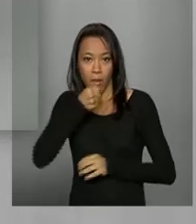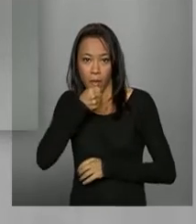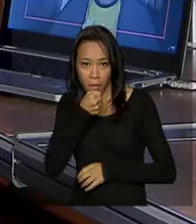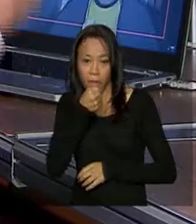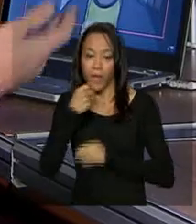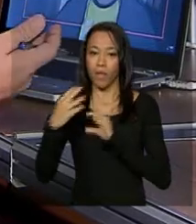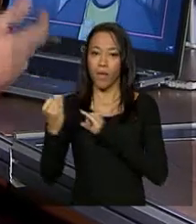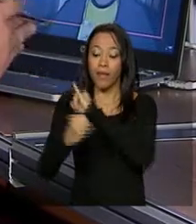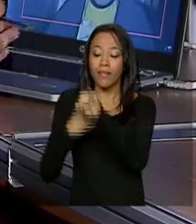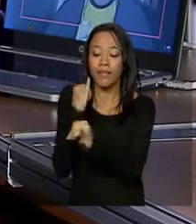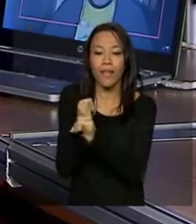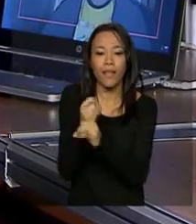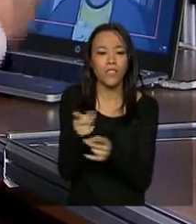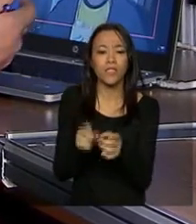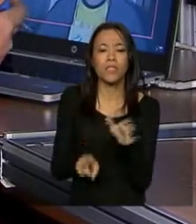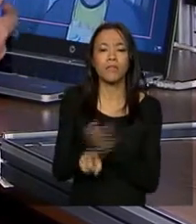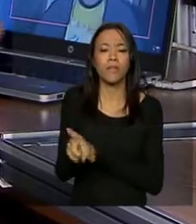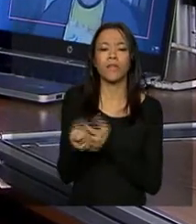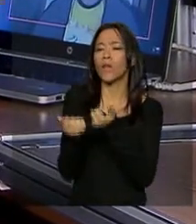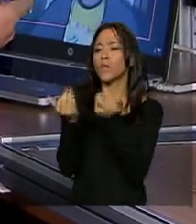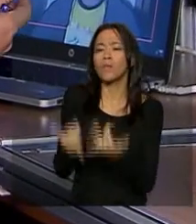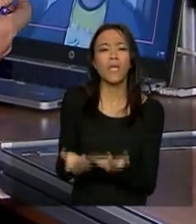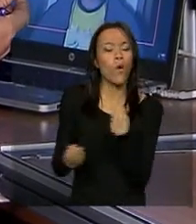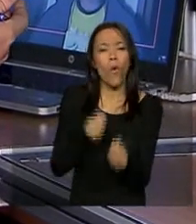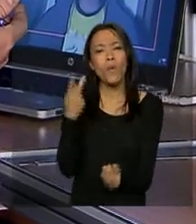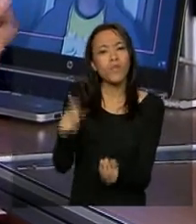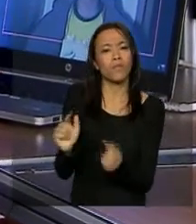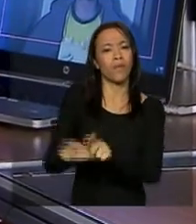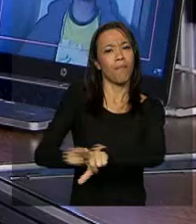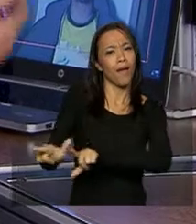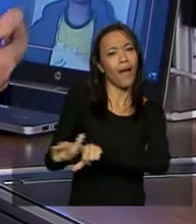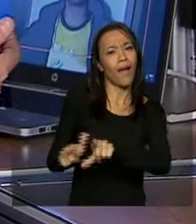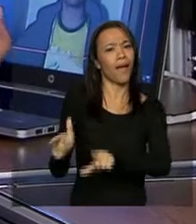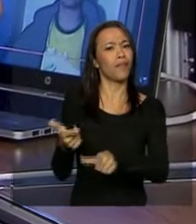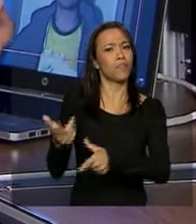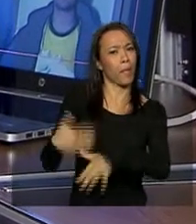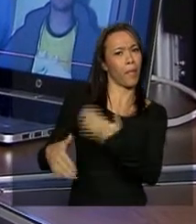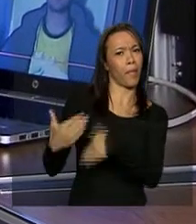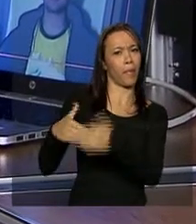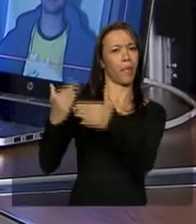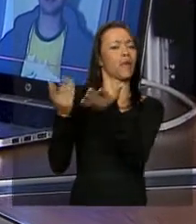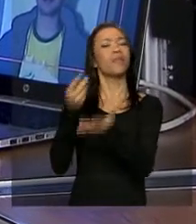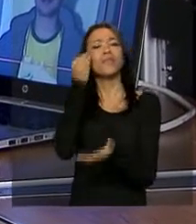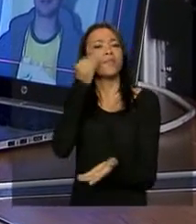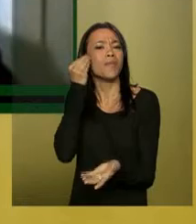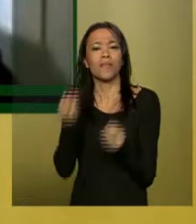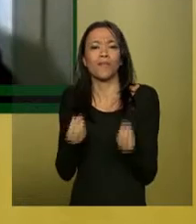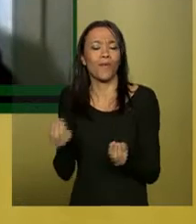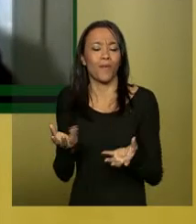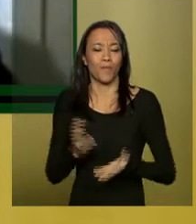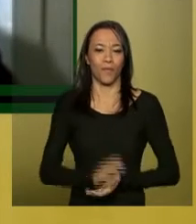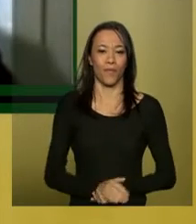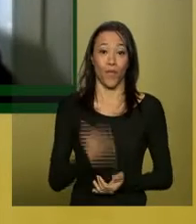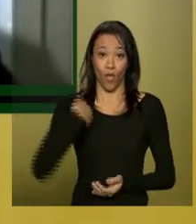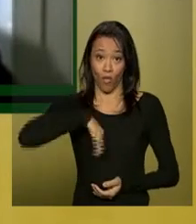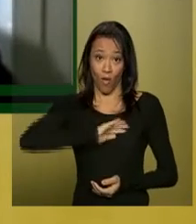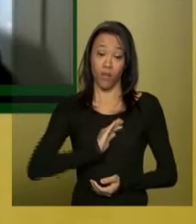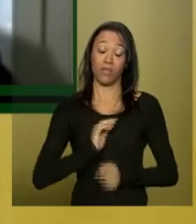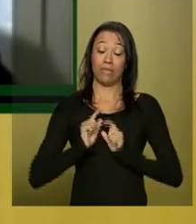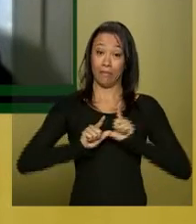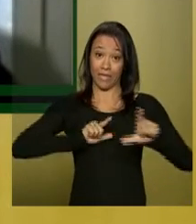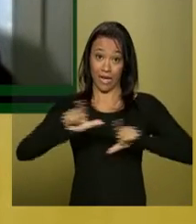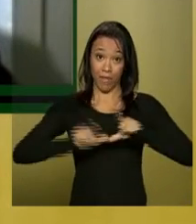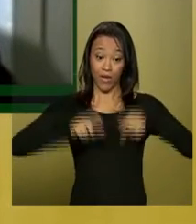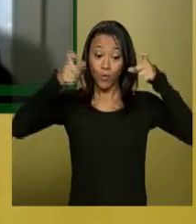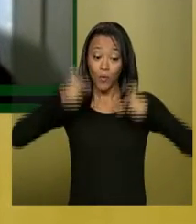internet. Conta pra gente como é o trabalho que você está desenvolvendo e como está sendo essa experiência. A gente está trabalhando num